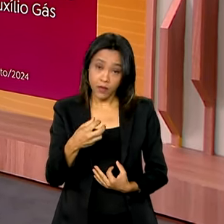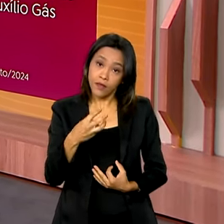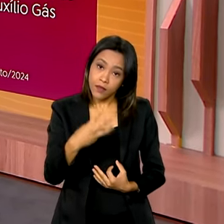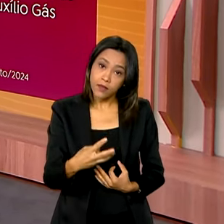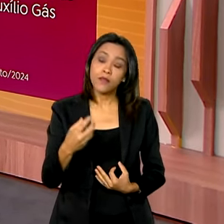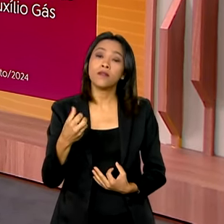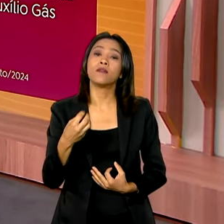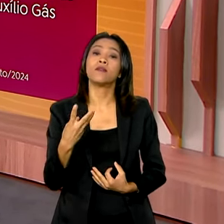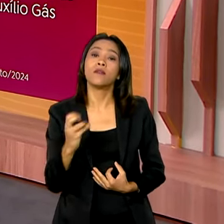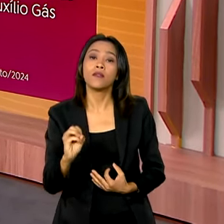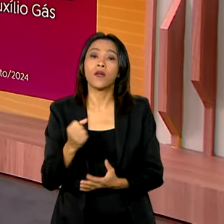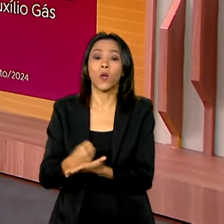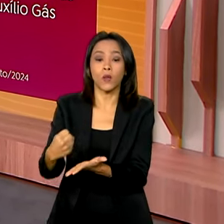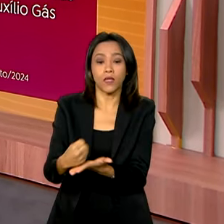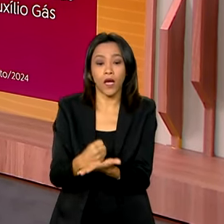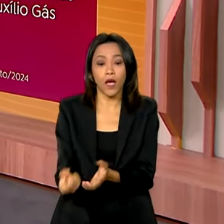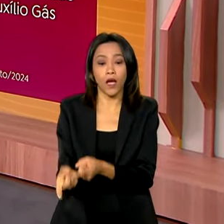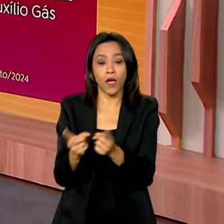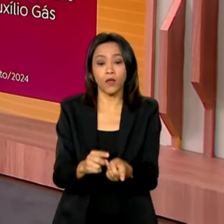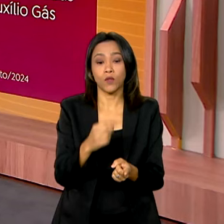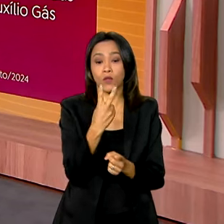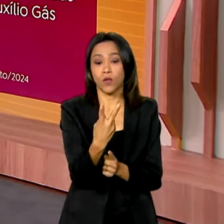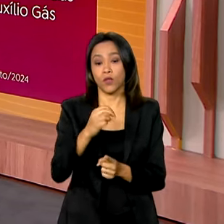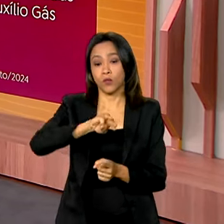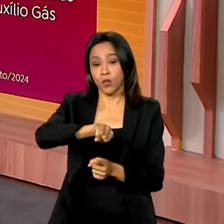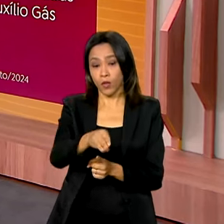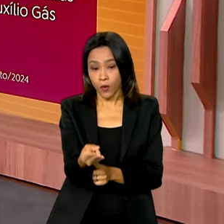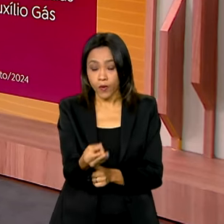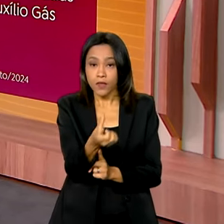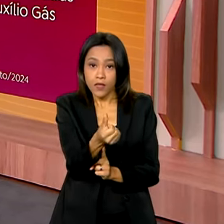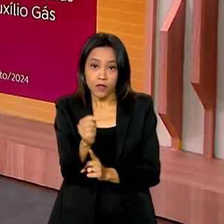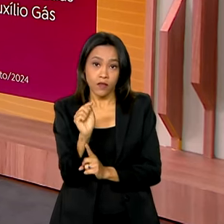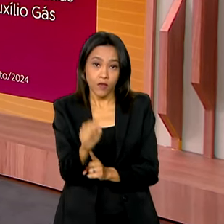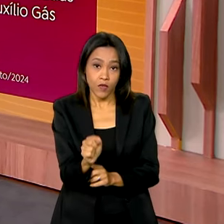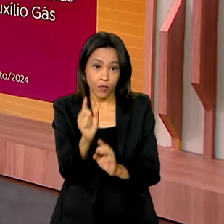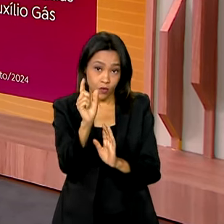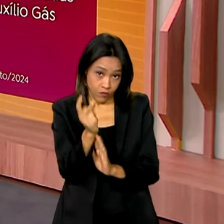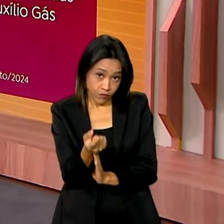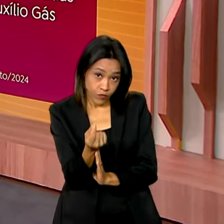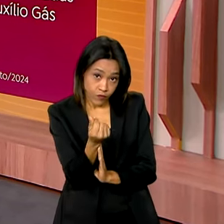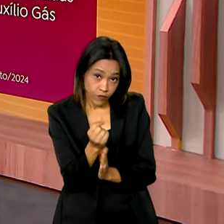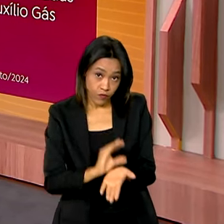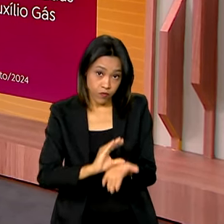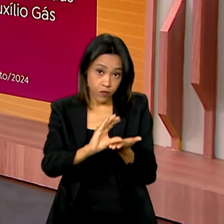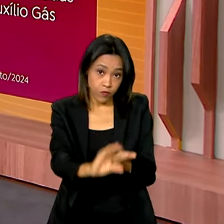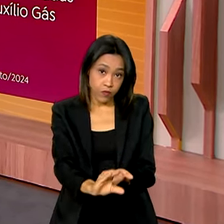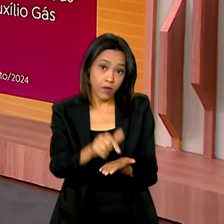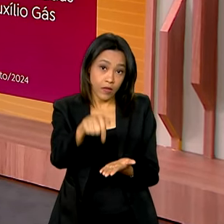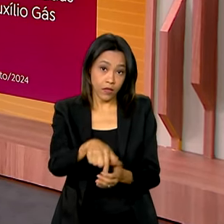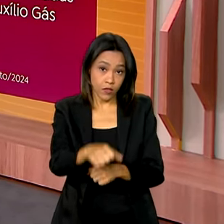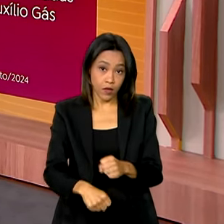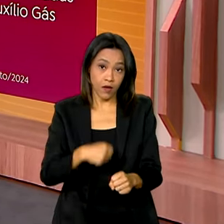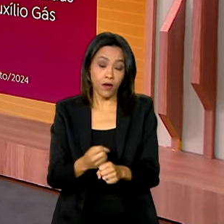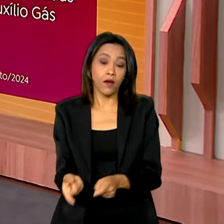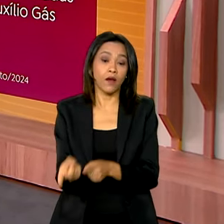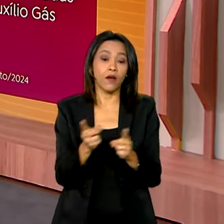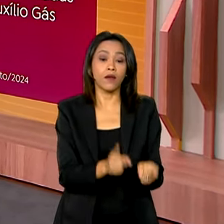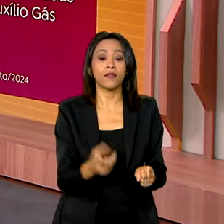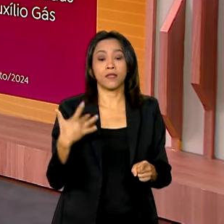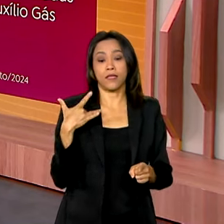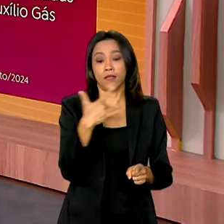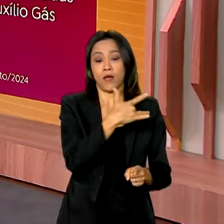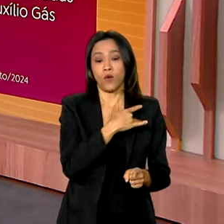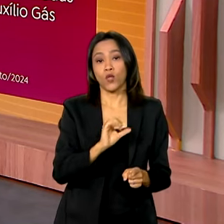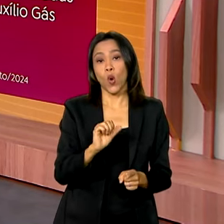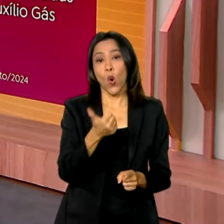com 2,6 milhões de créditos liberados em 2024. Na saúde, nós temos 11 unidades básicas